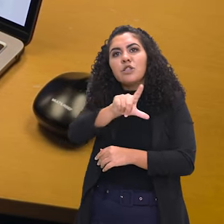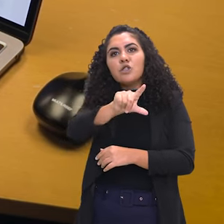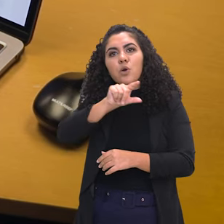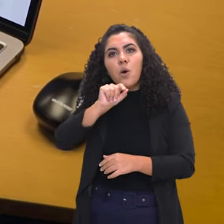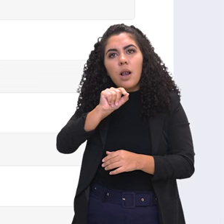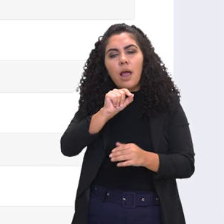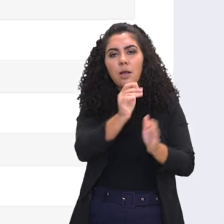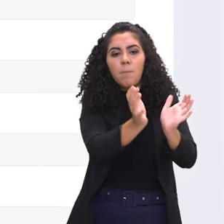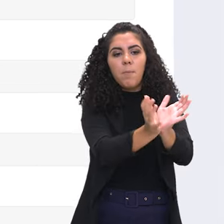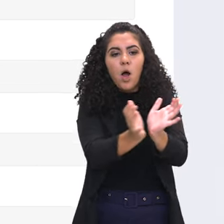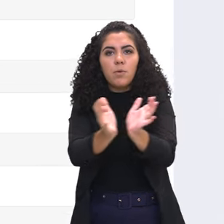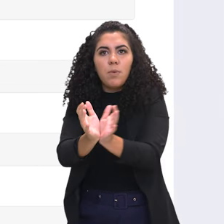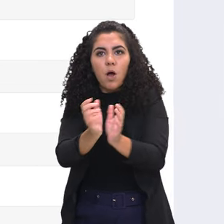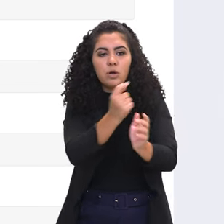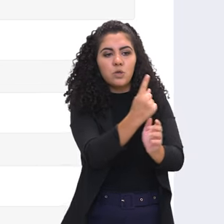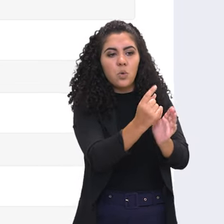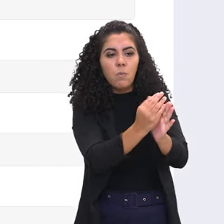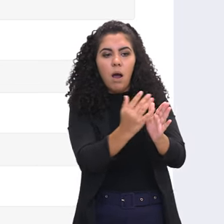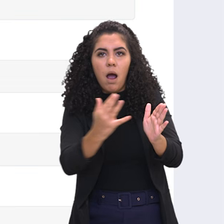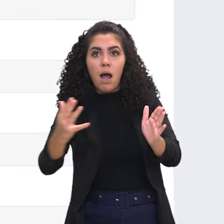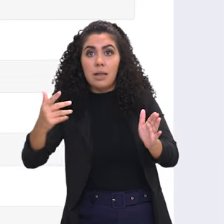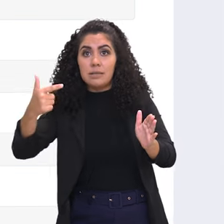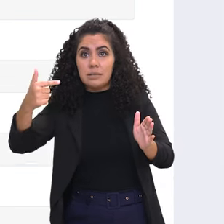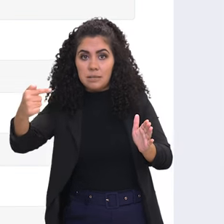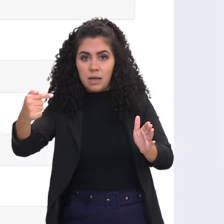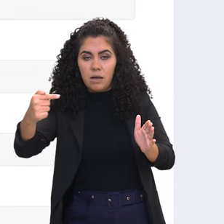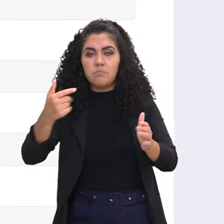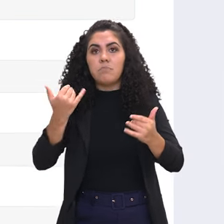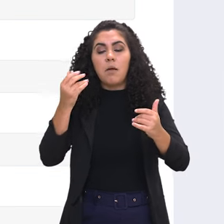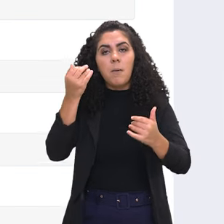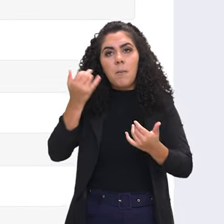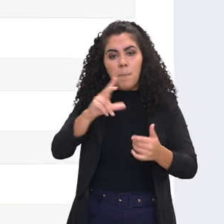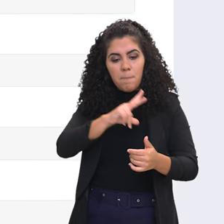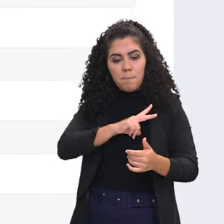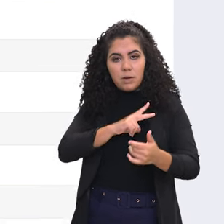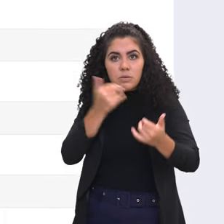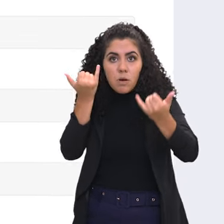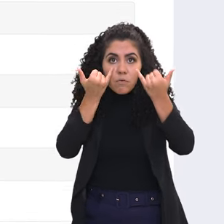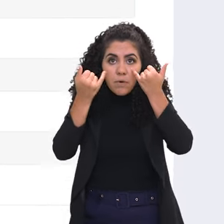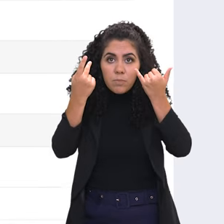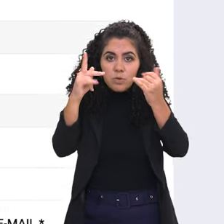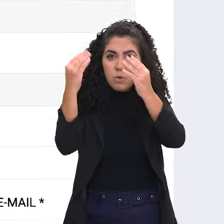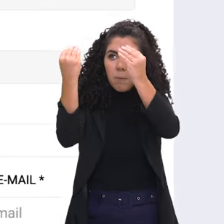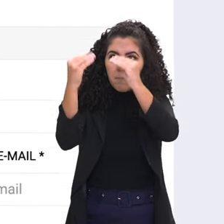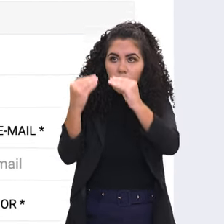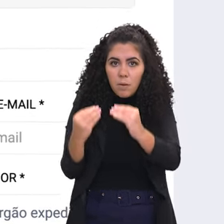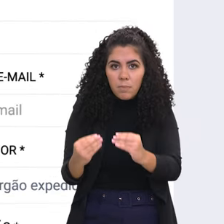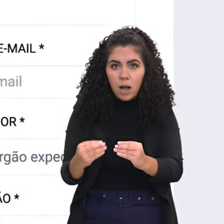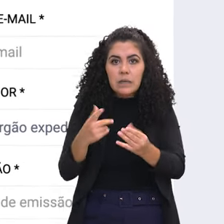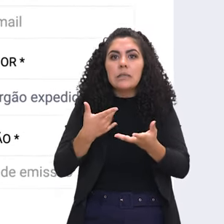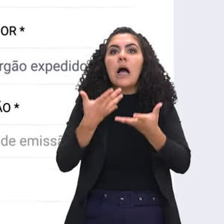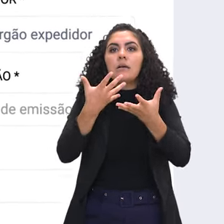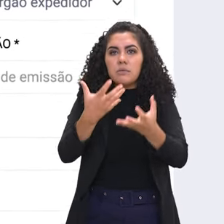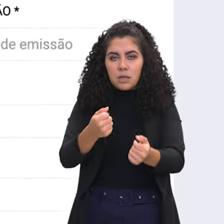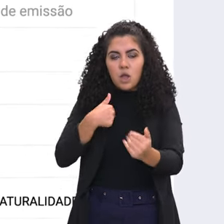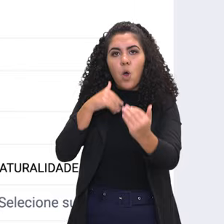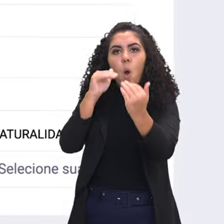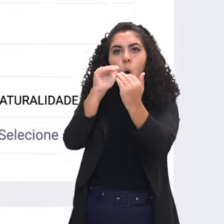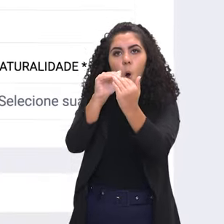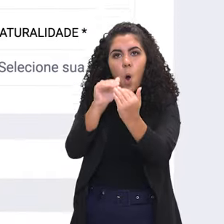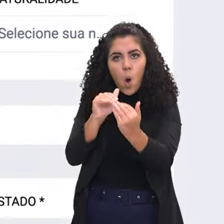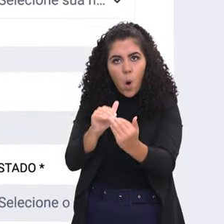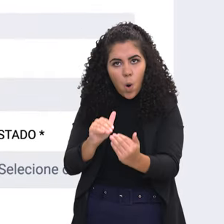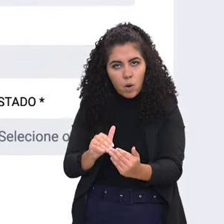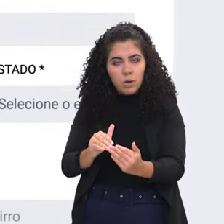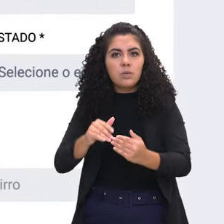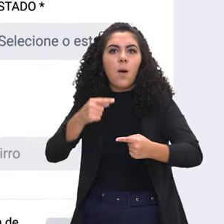de 1 a 7. Depois que você colocou os seus dados pessoais, você vai ter que clicar aqui que está de acordo com os termos de